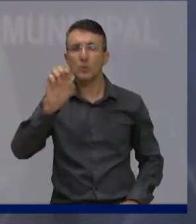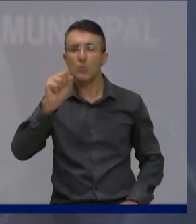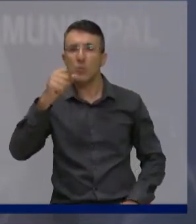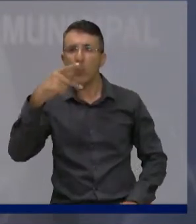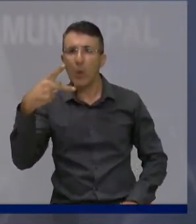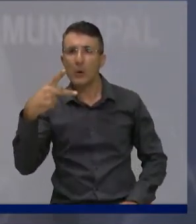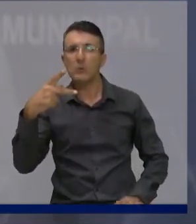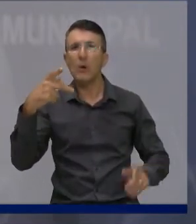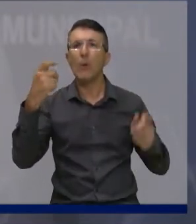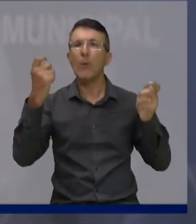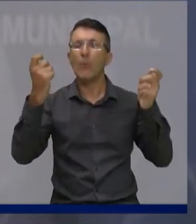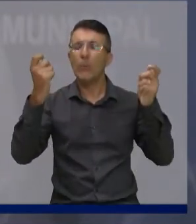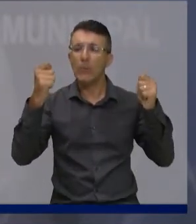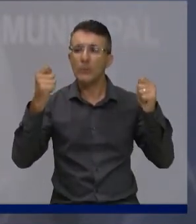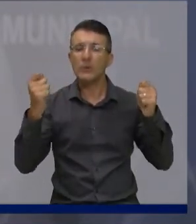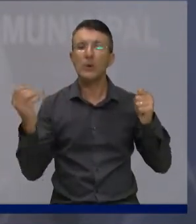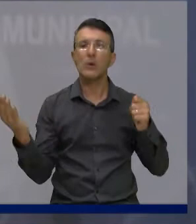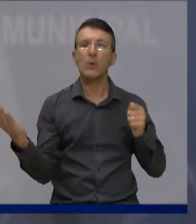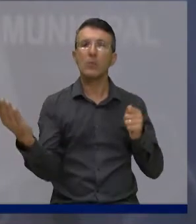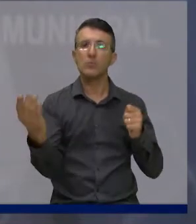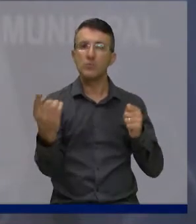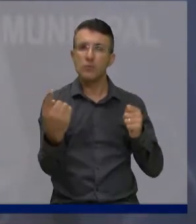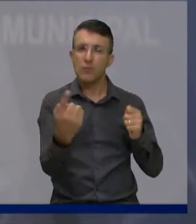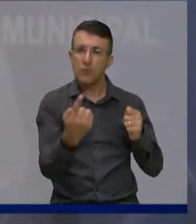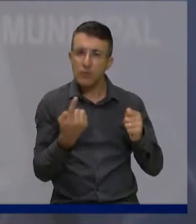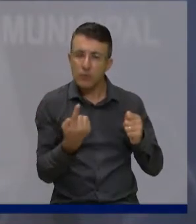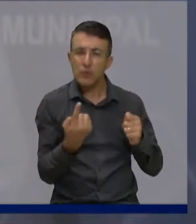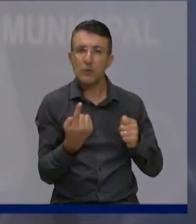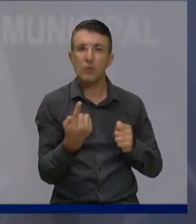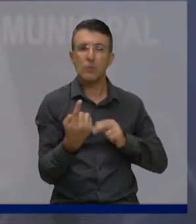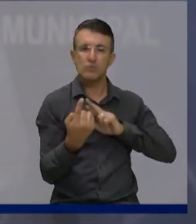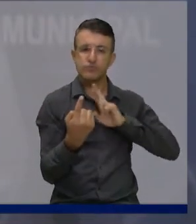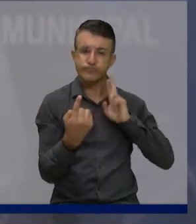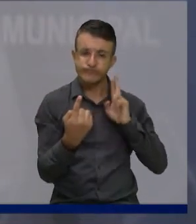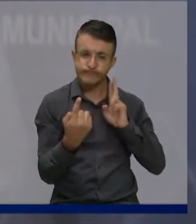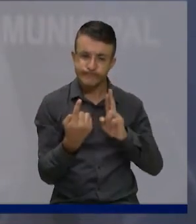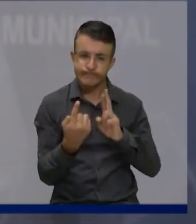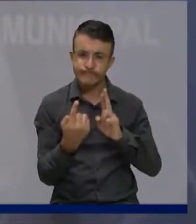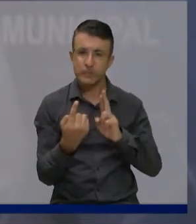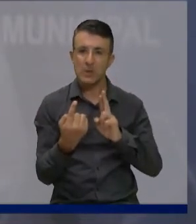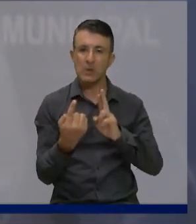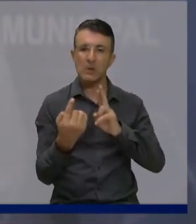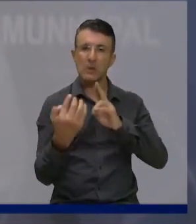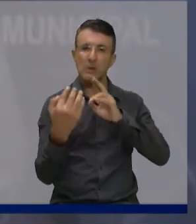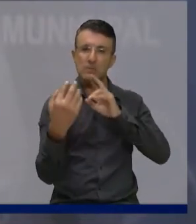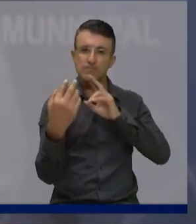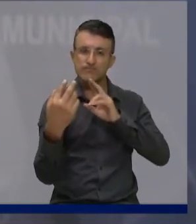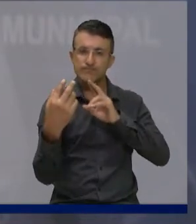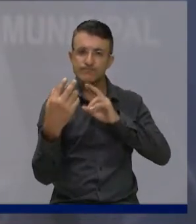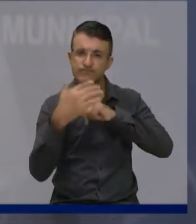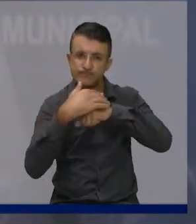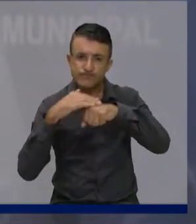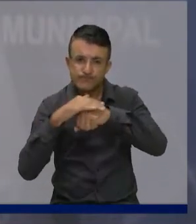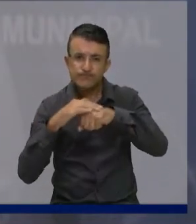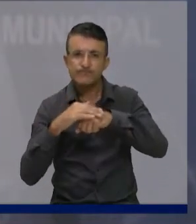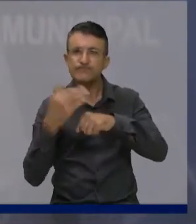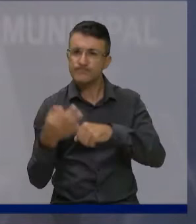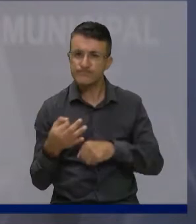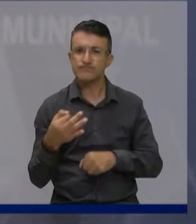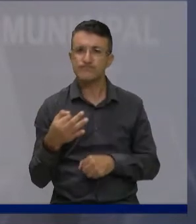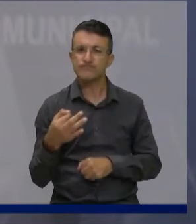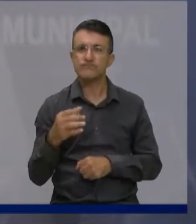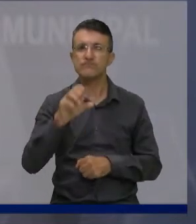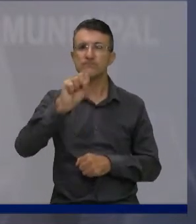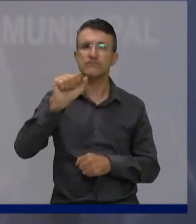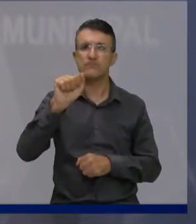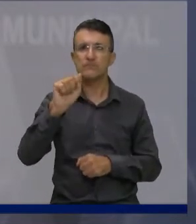rigorosamente o contrato da parte dela. E nós entendemos que a Sabesp precisa